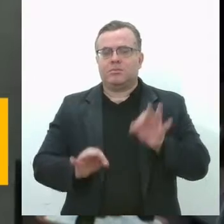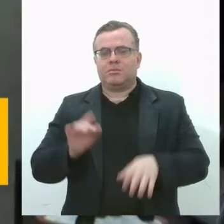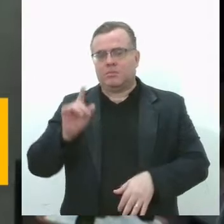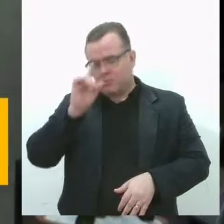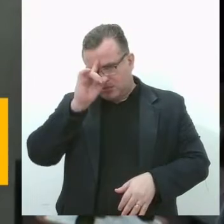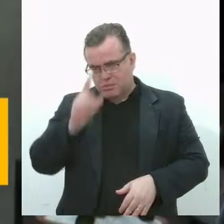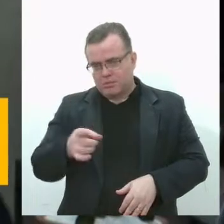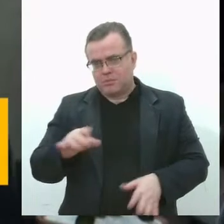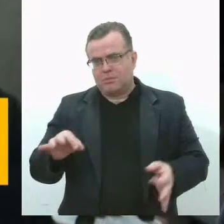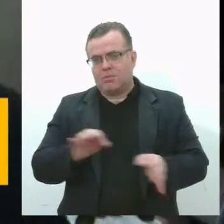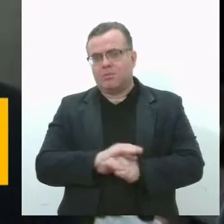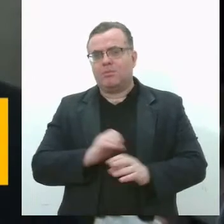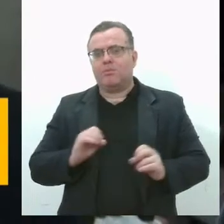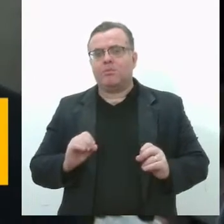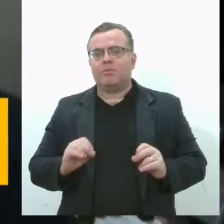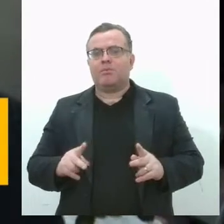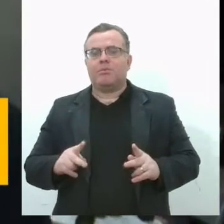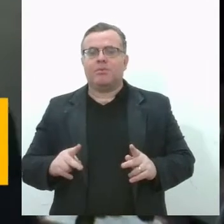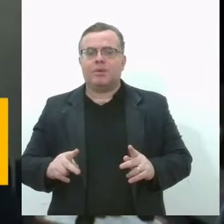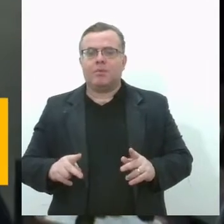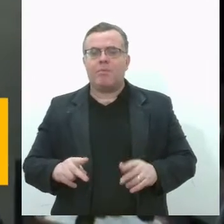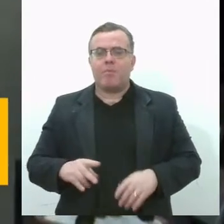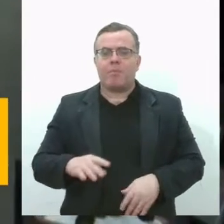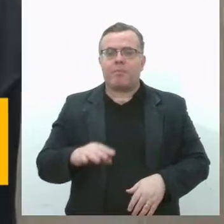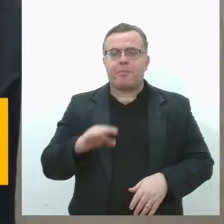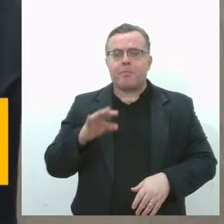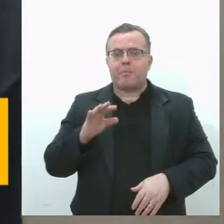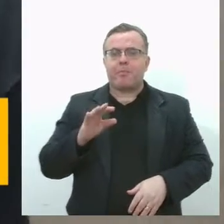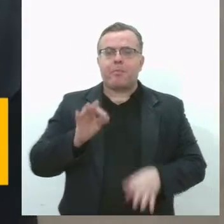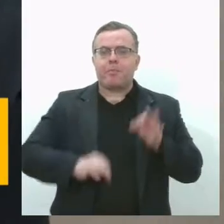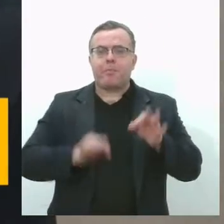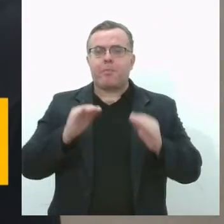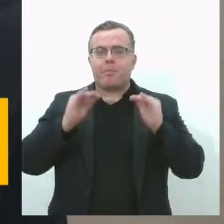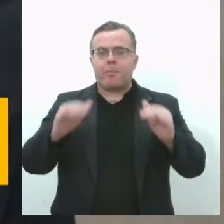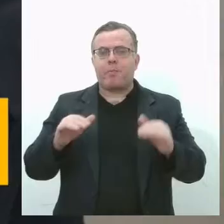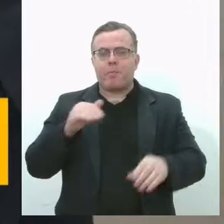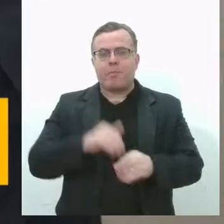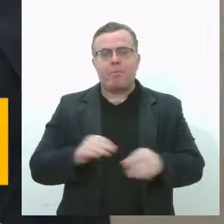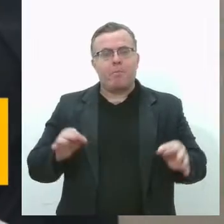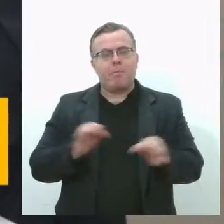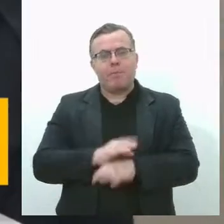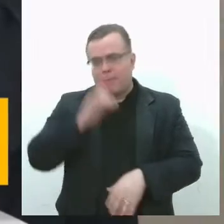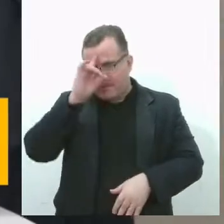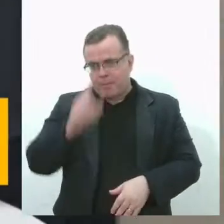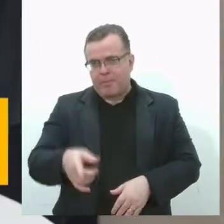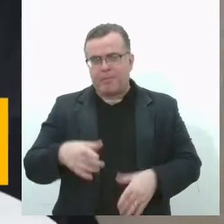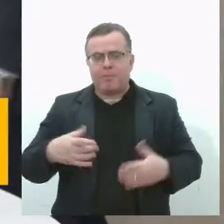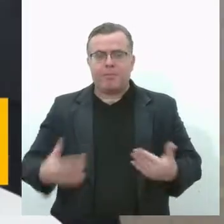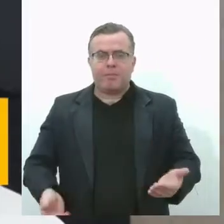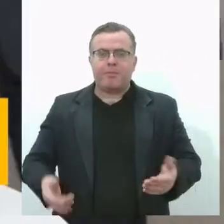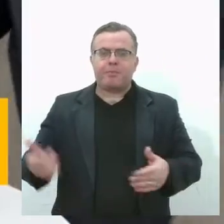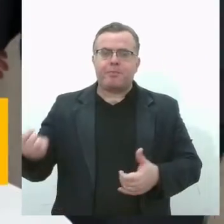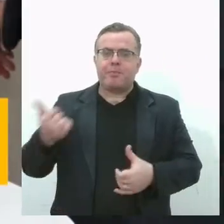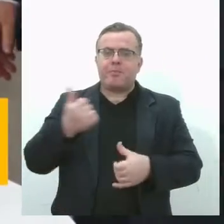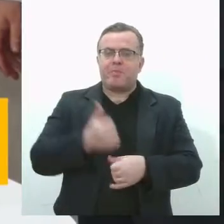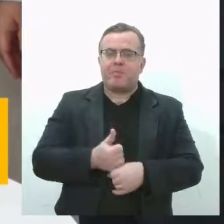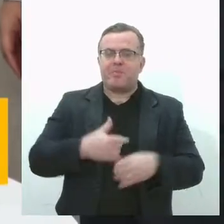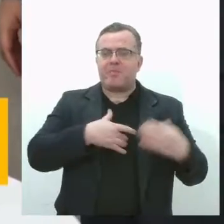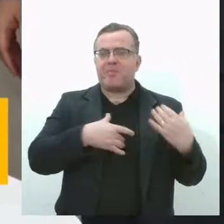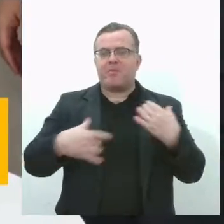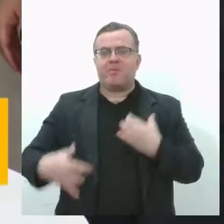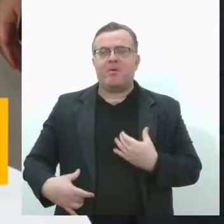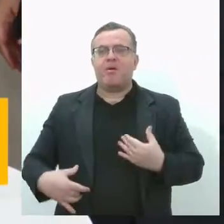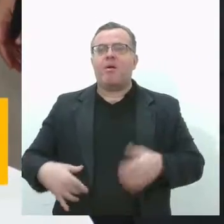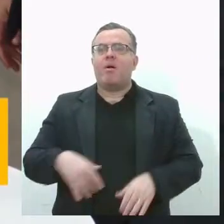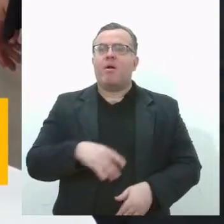Sergipe, e o TSE que decidiu caçar o mandato do deputado Dados. A posse foi prestigiada pelo diretor-geral da Alese, Roberto